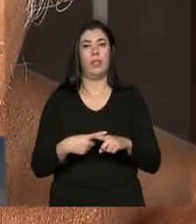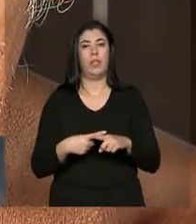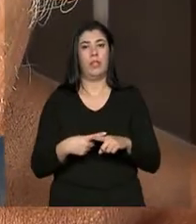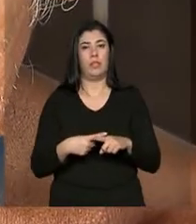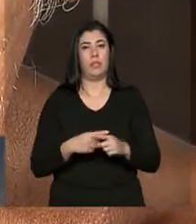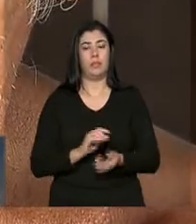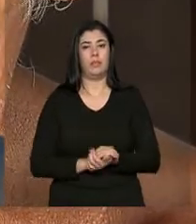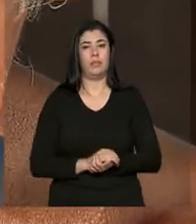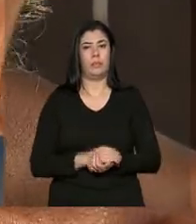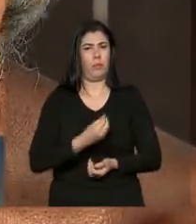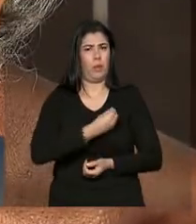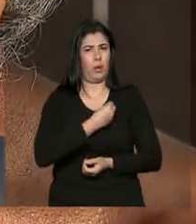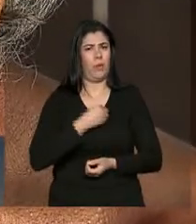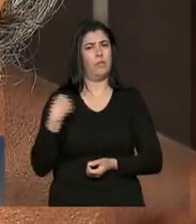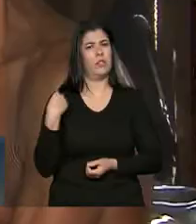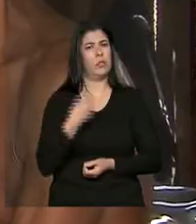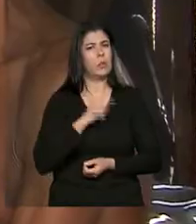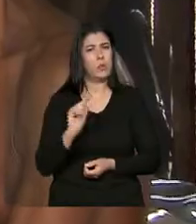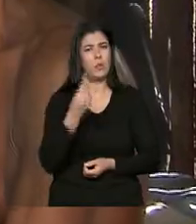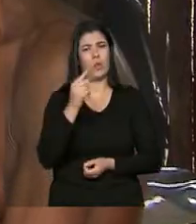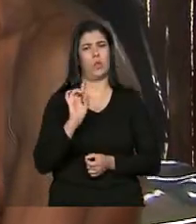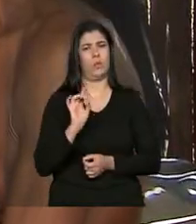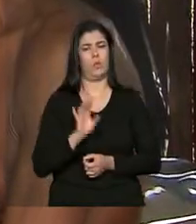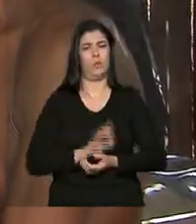Porque a vida da gente tem uma, né?